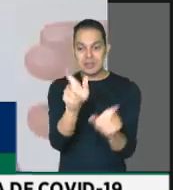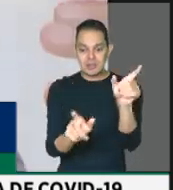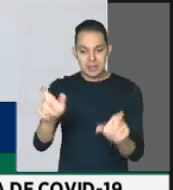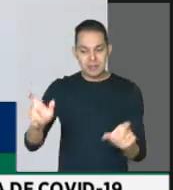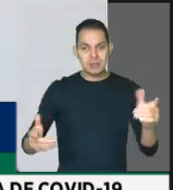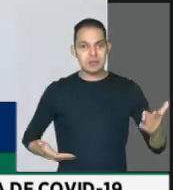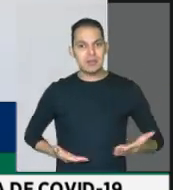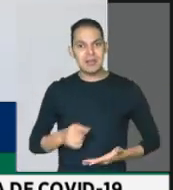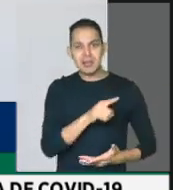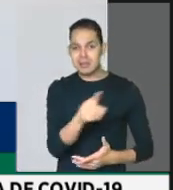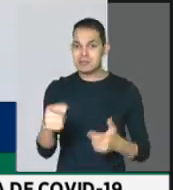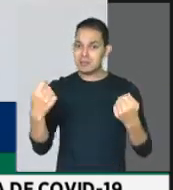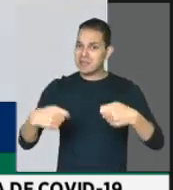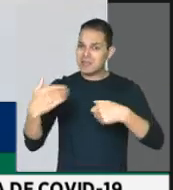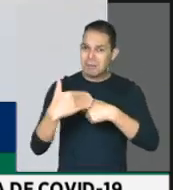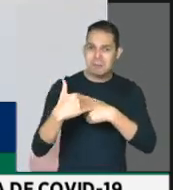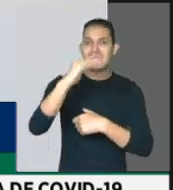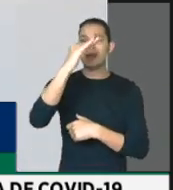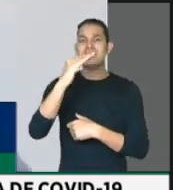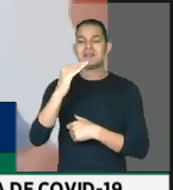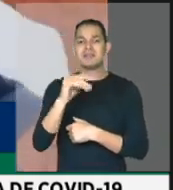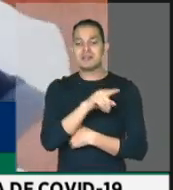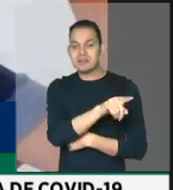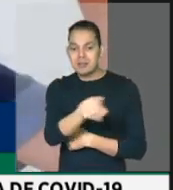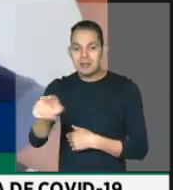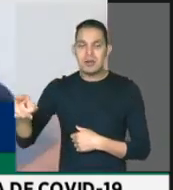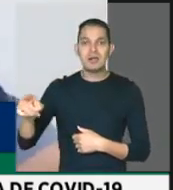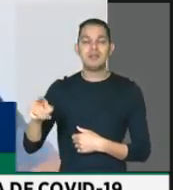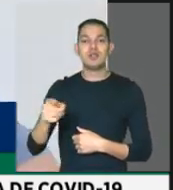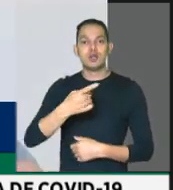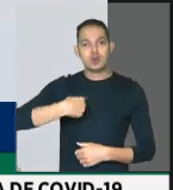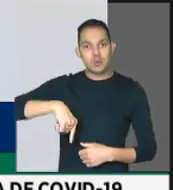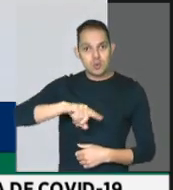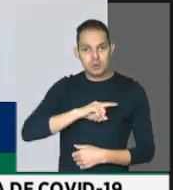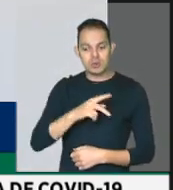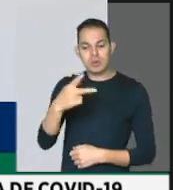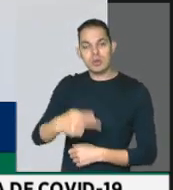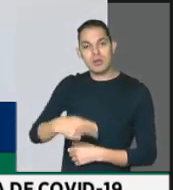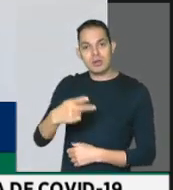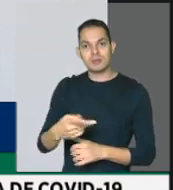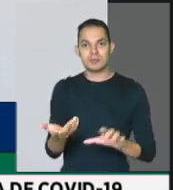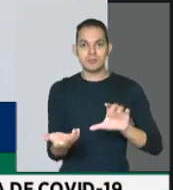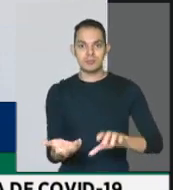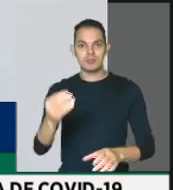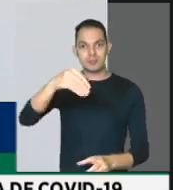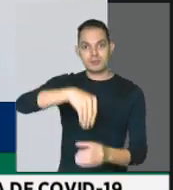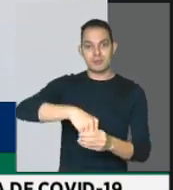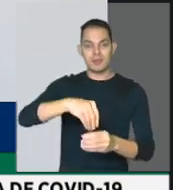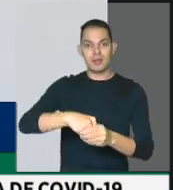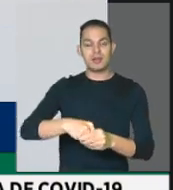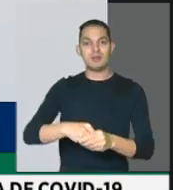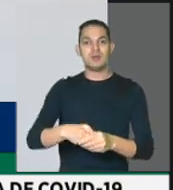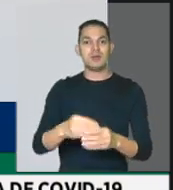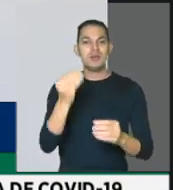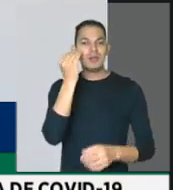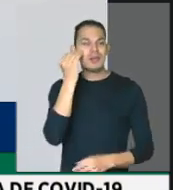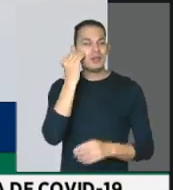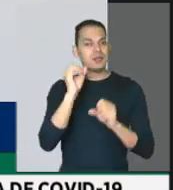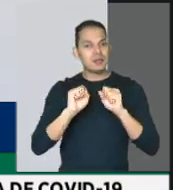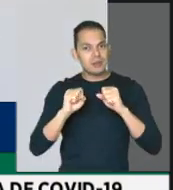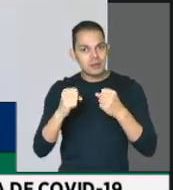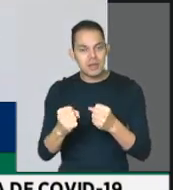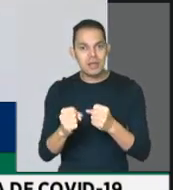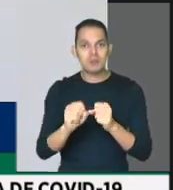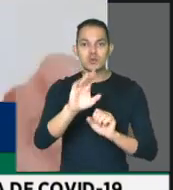são aqueles que mais precisam. São aqueles que nós aqui, que estamos nesse Congresso Nacional, procuramos na hora do